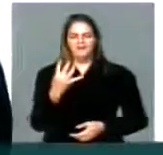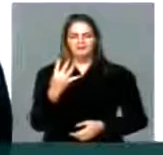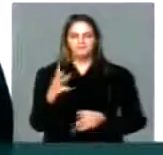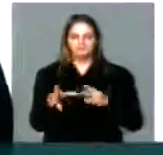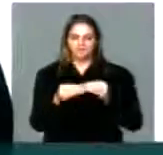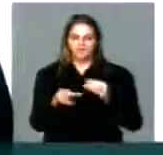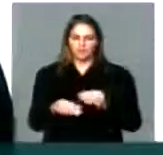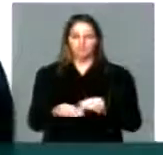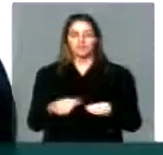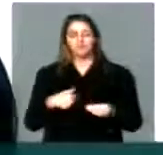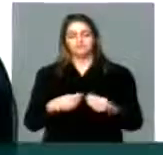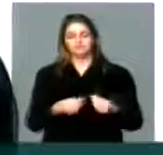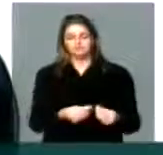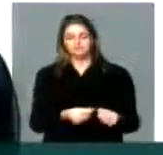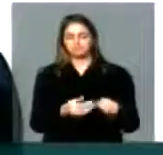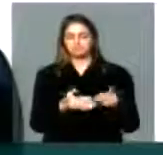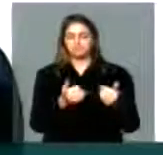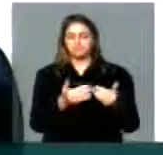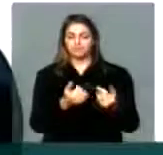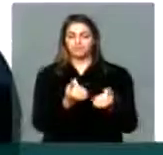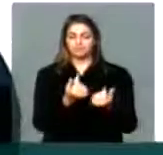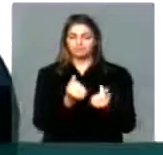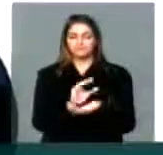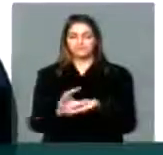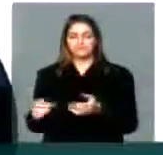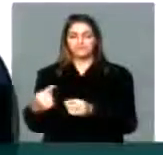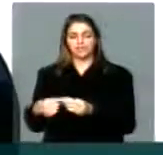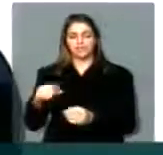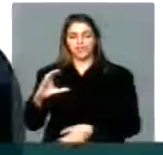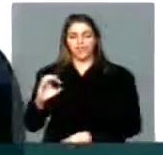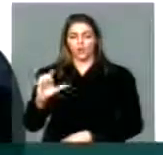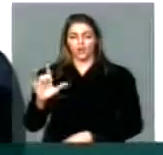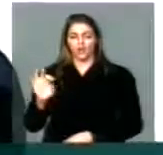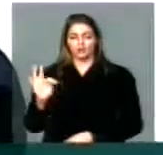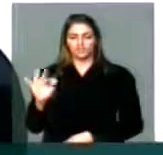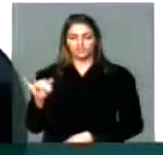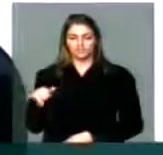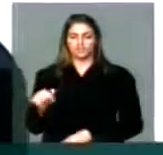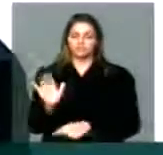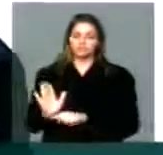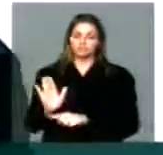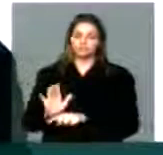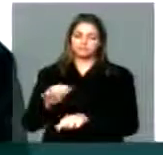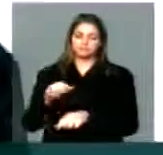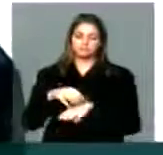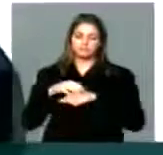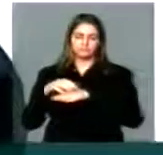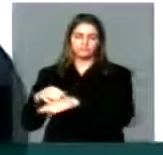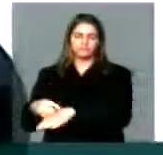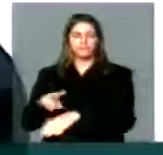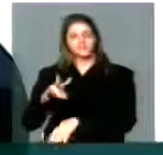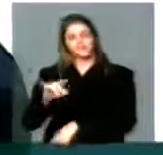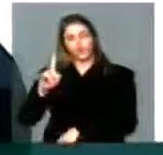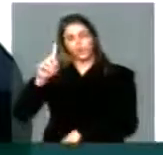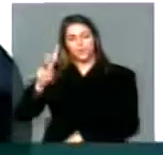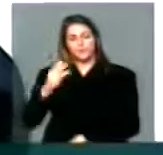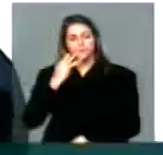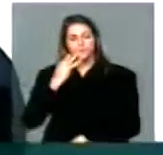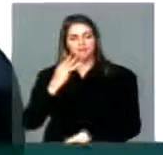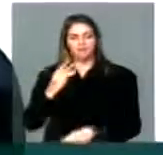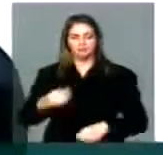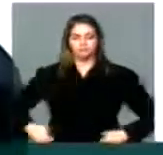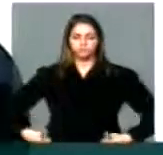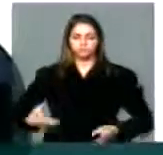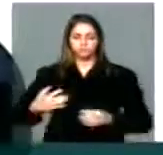emendas que nós destinamos à cidade de Colatina, emendas para mobilidade urbana, vai ser utilizado um milhão de reais em